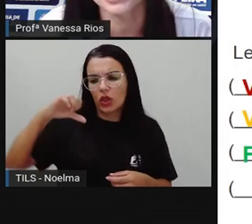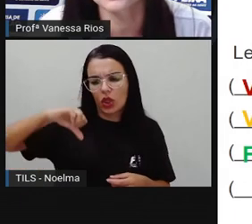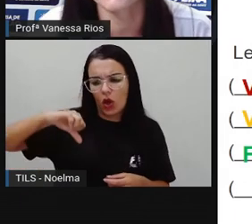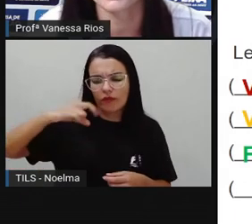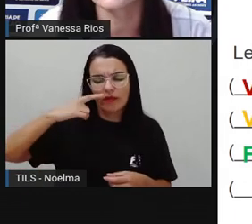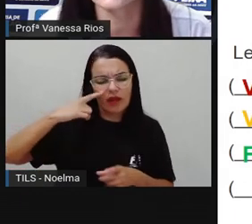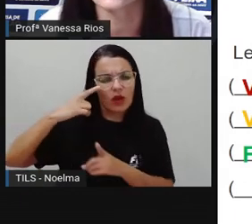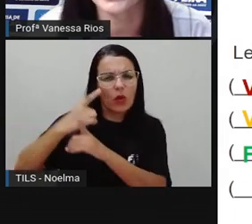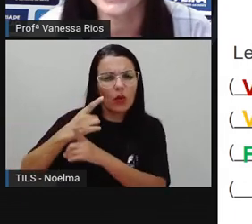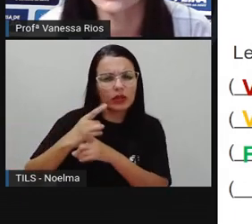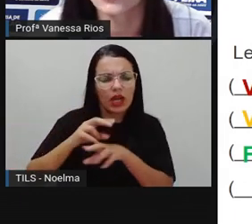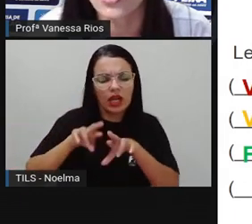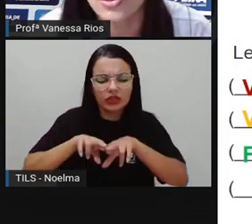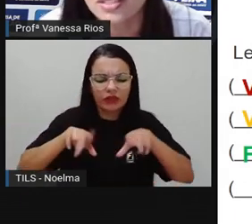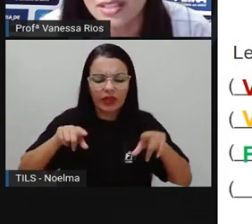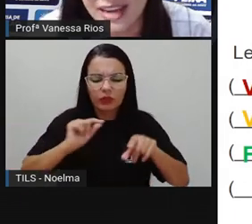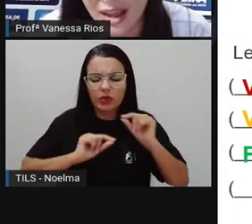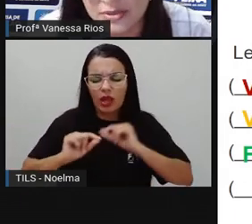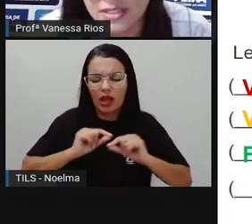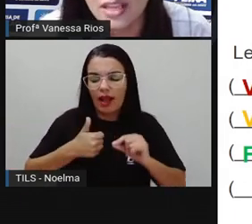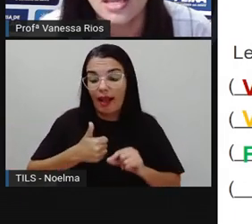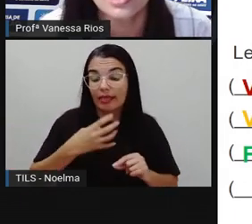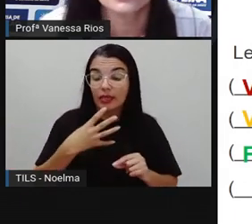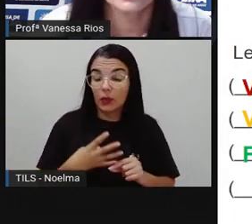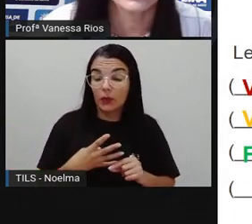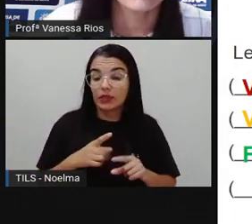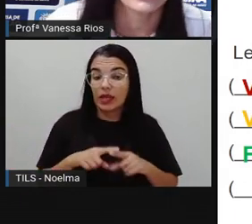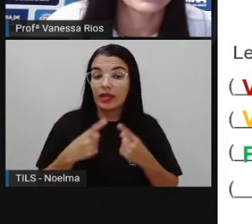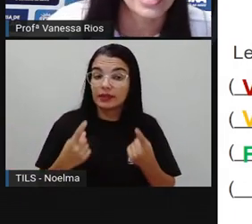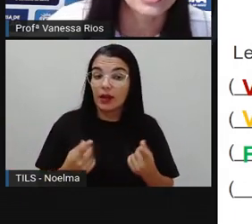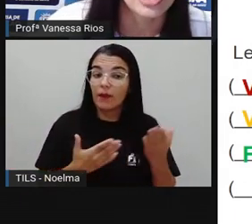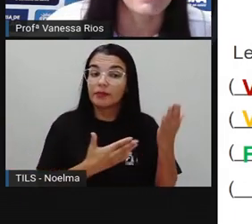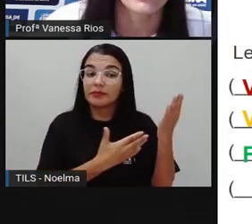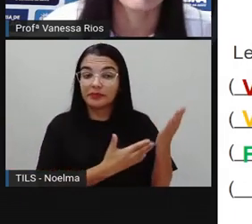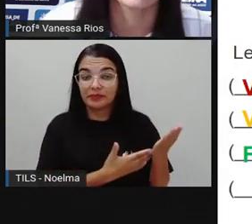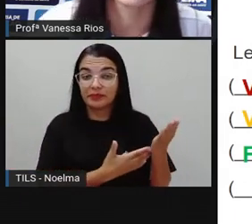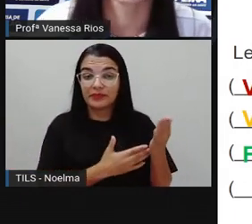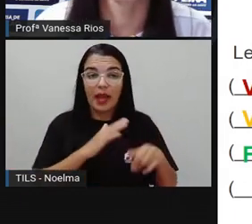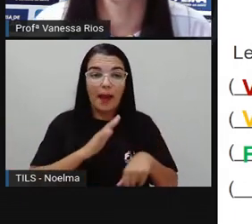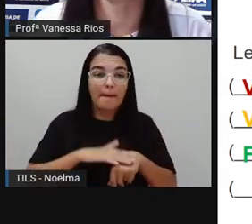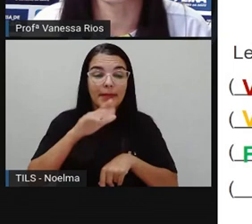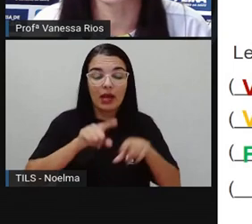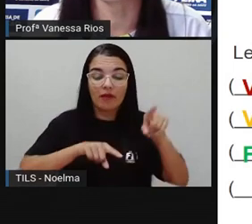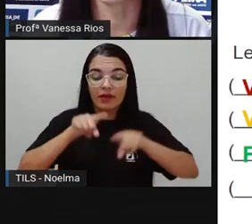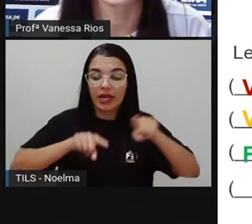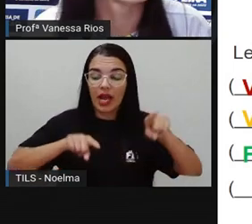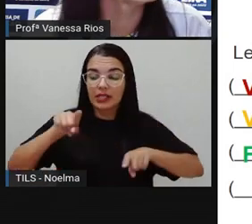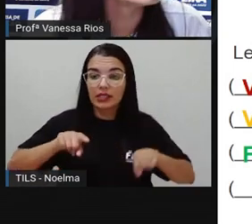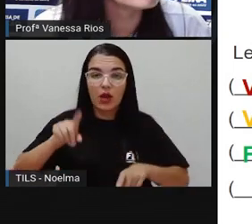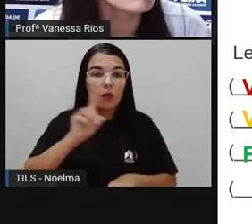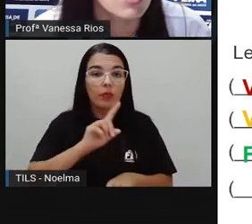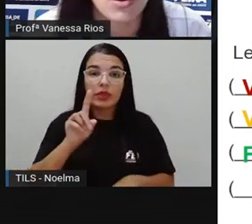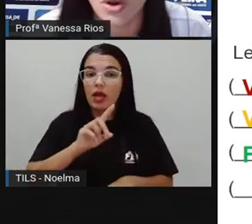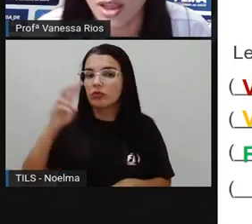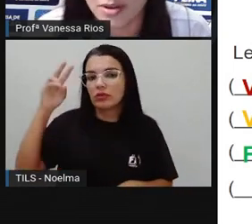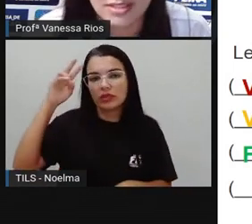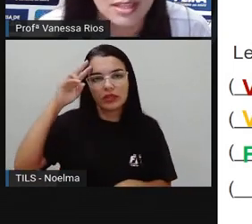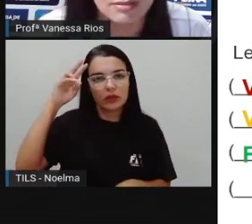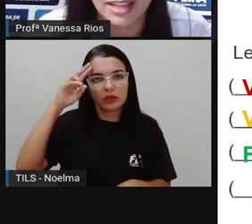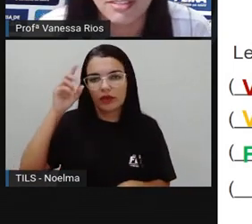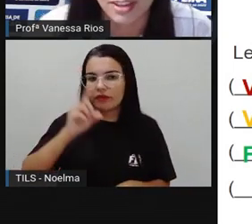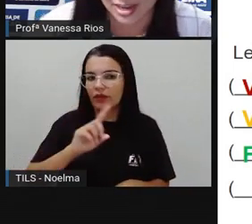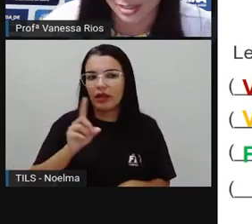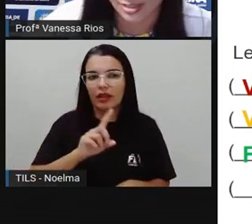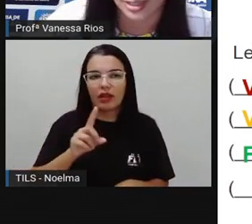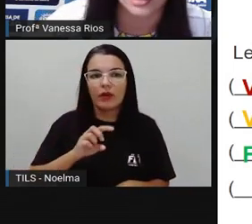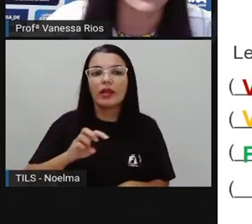encontrar a diferença de 14 graus. Então, na verdade, a maior variação de temperatura não ocorreu na